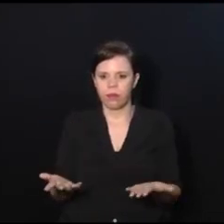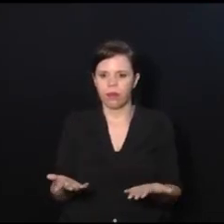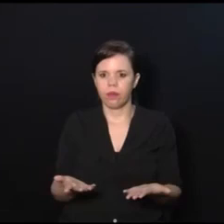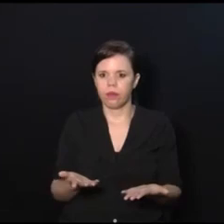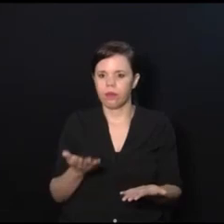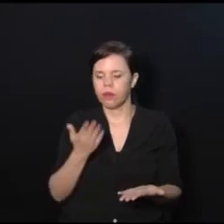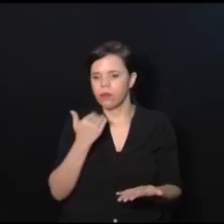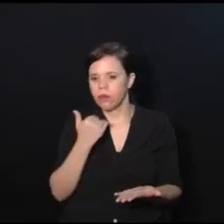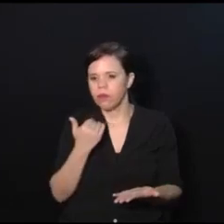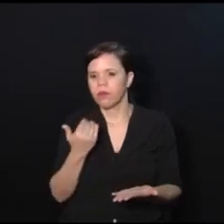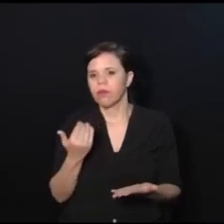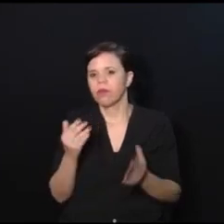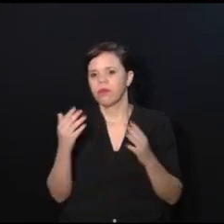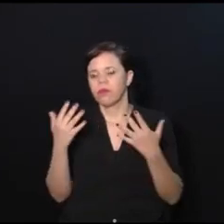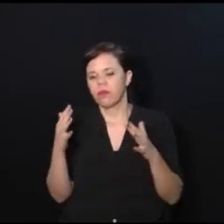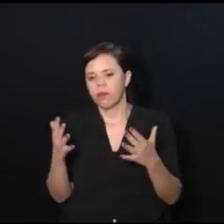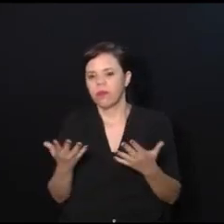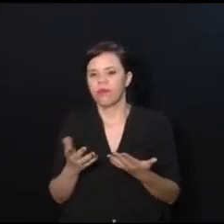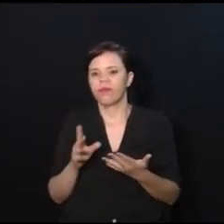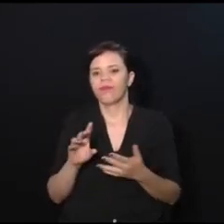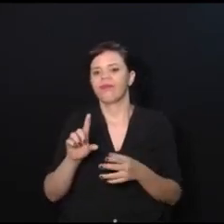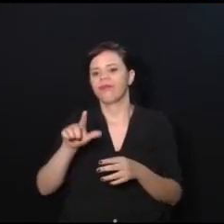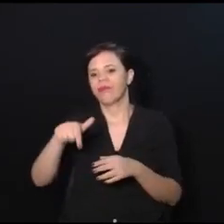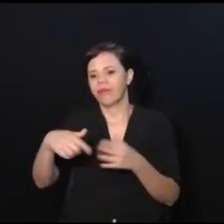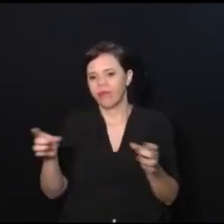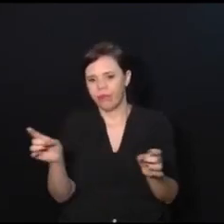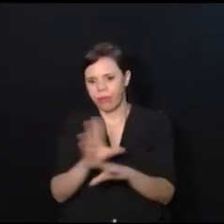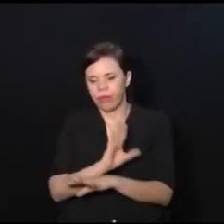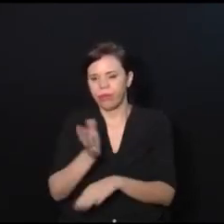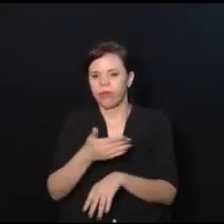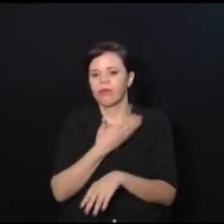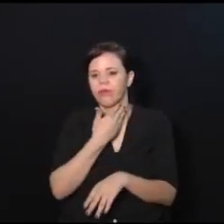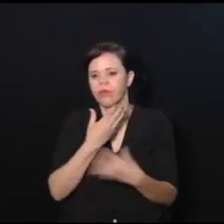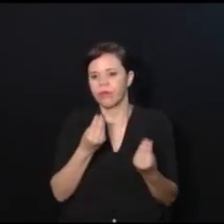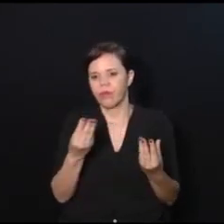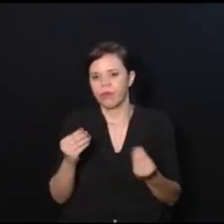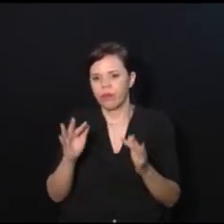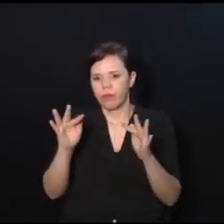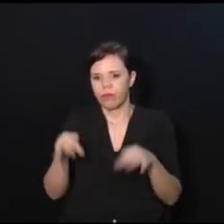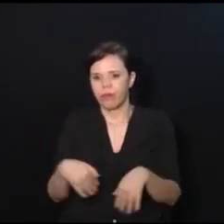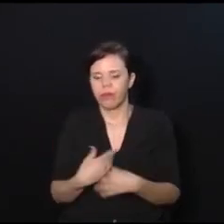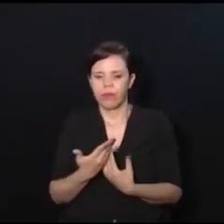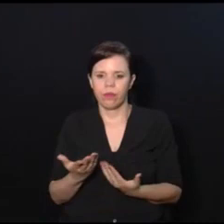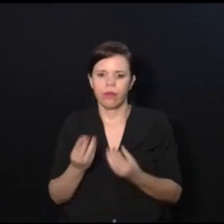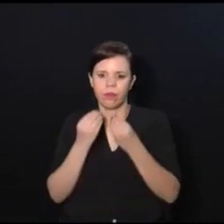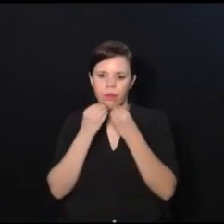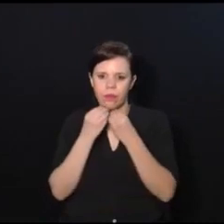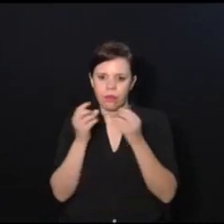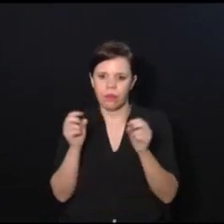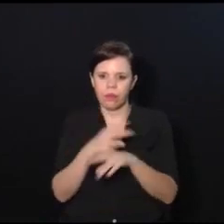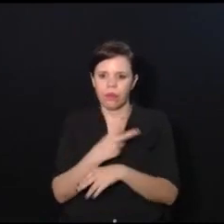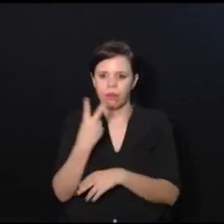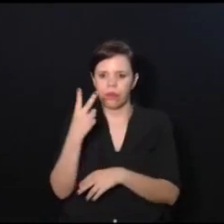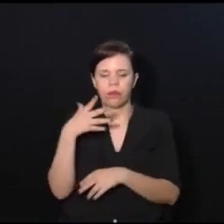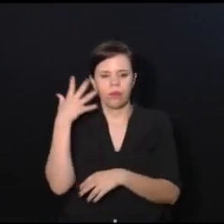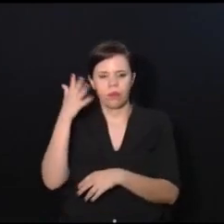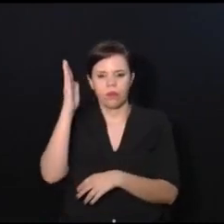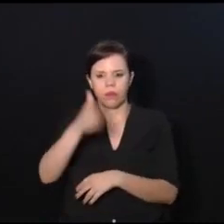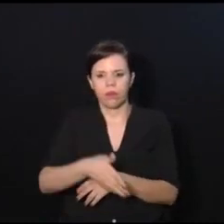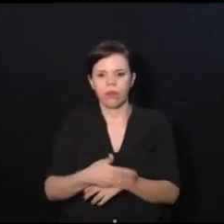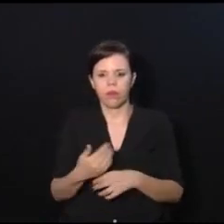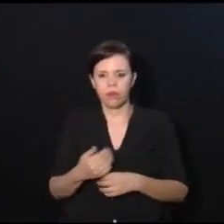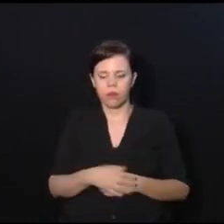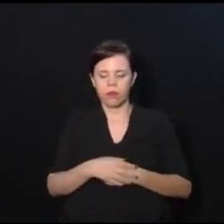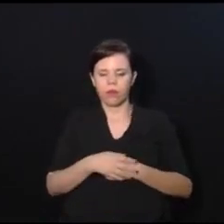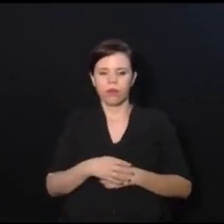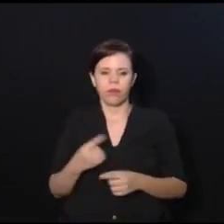a gente se confraternizar, todo mundo já vai ter conversado bastante, e no final, então, gente lancha e faz as duas palestras direto, porque